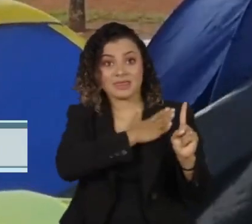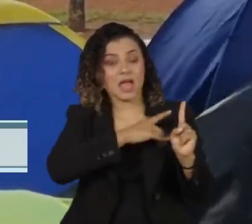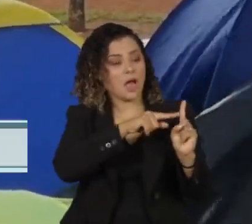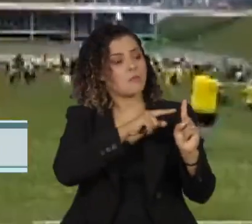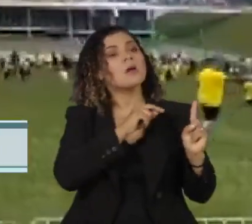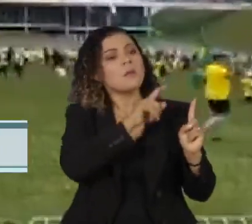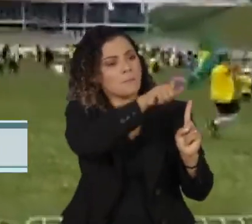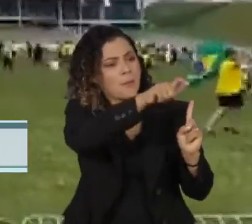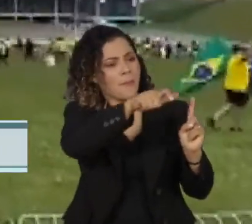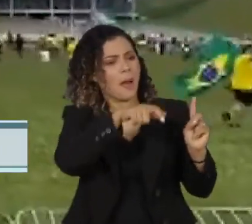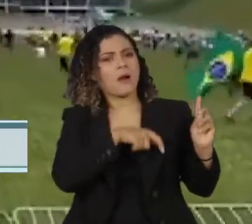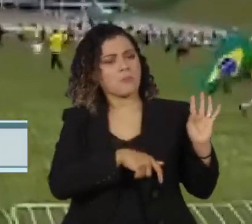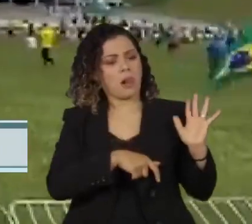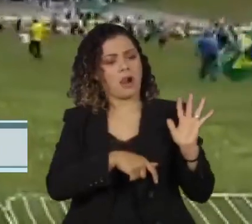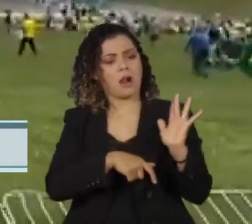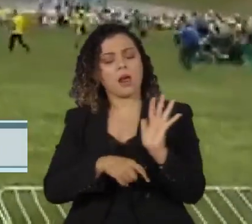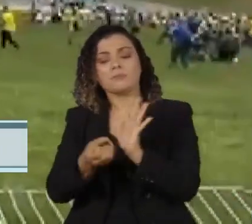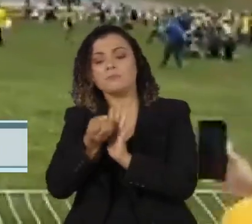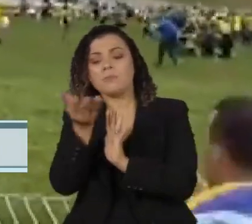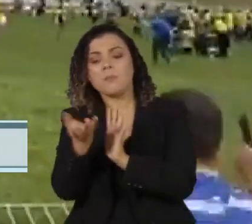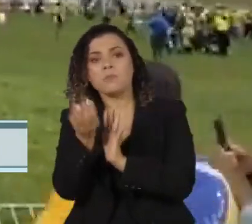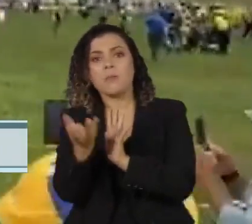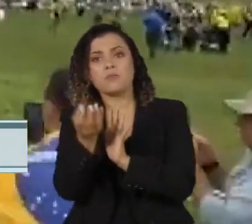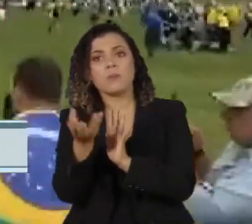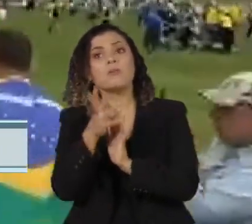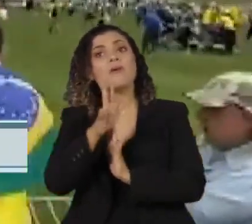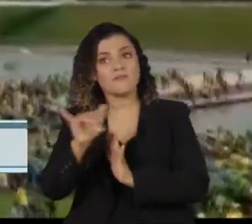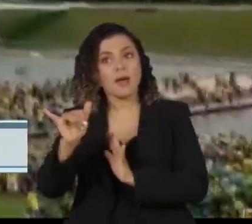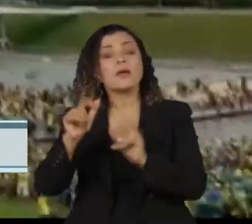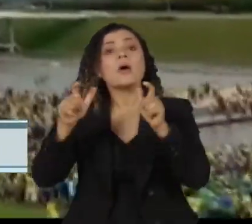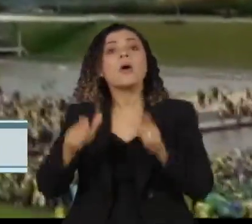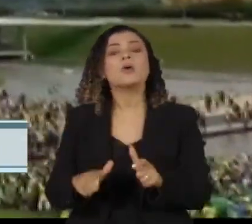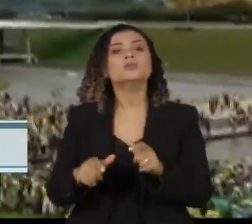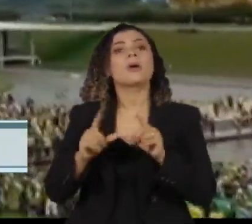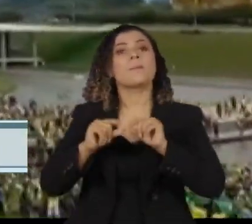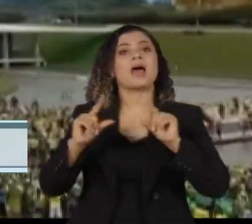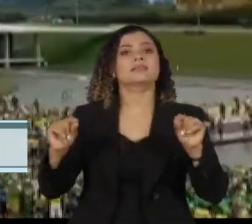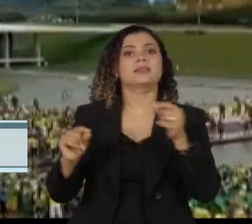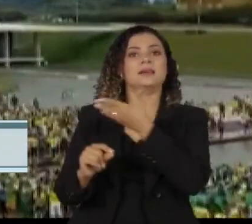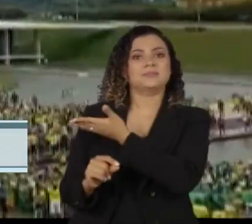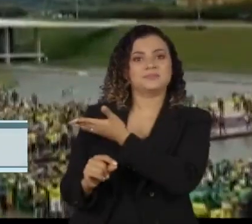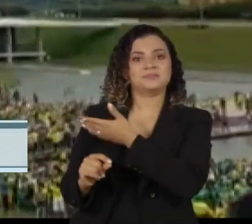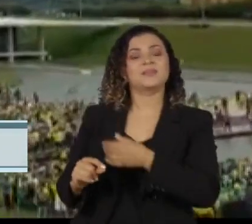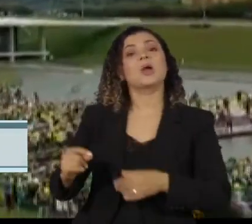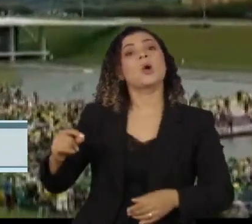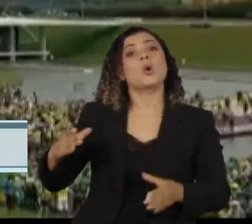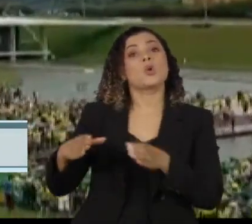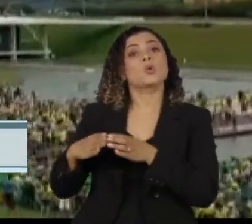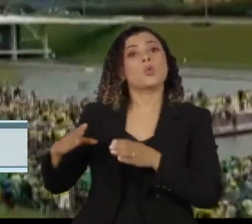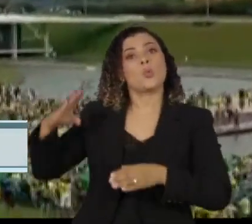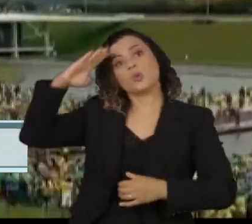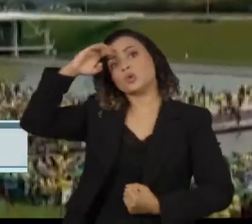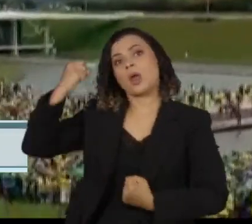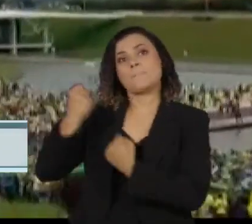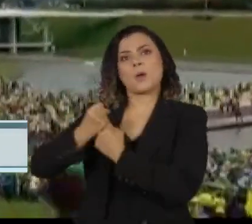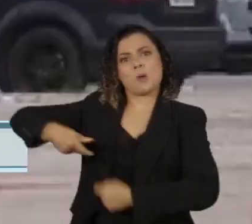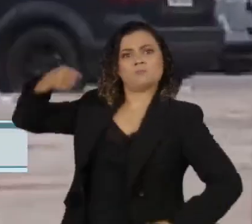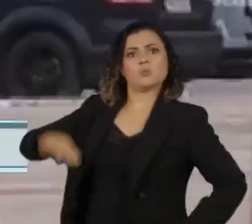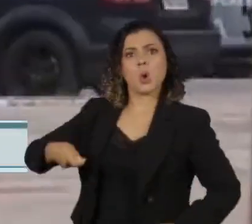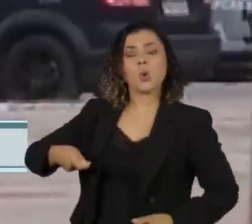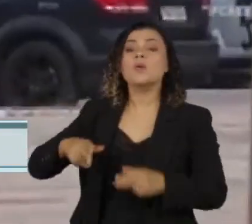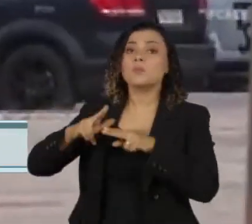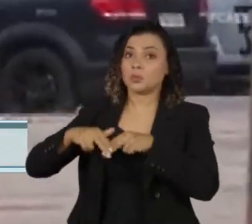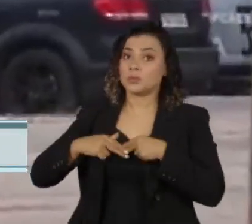Exército na invasão das sedes dos três poderes em Brasília por bolsonaristas radicais. Devem depor